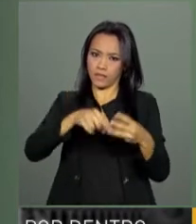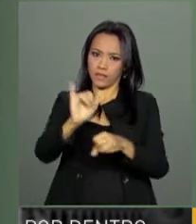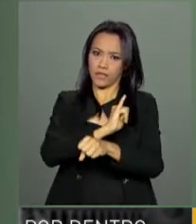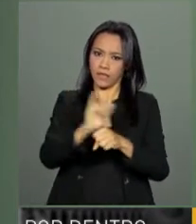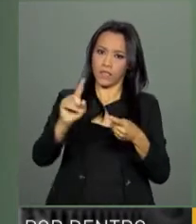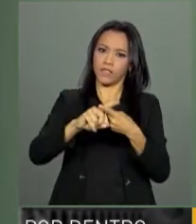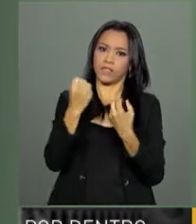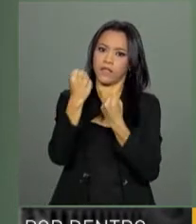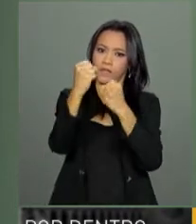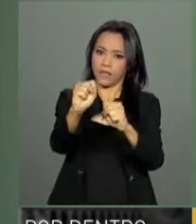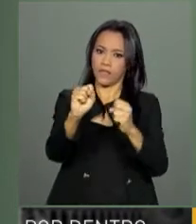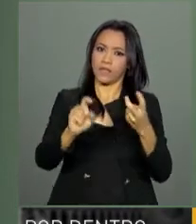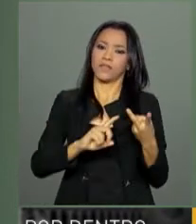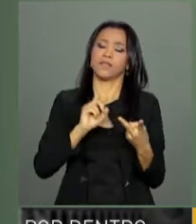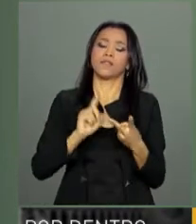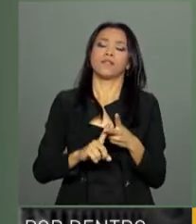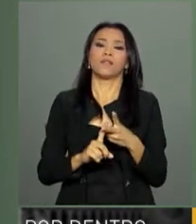Defesa,